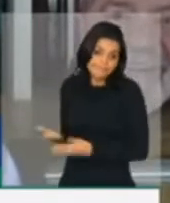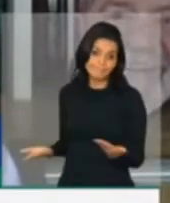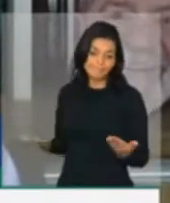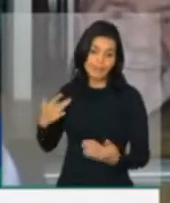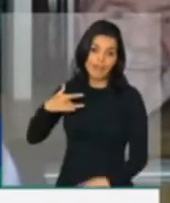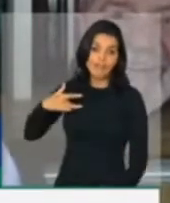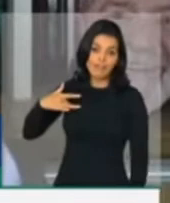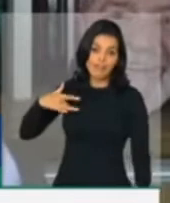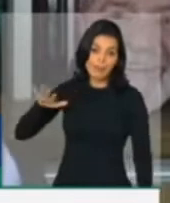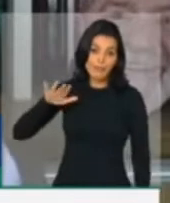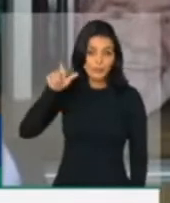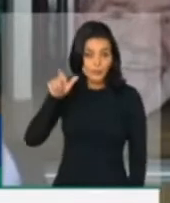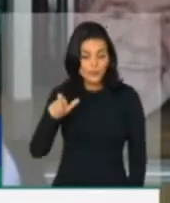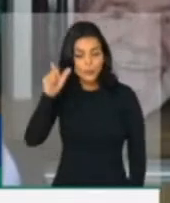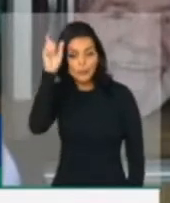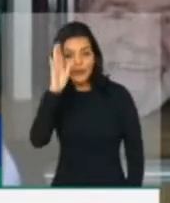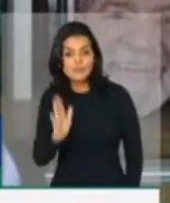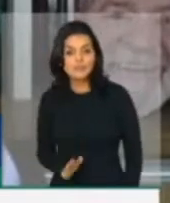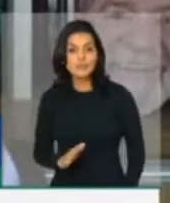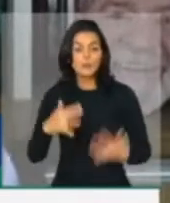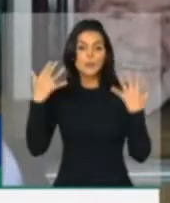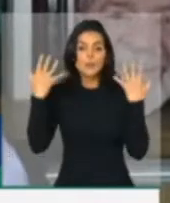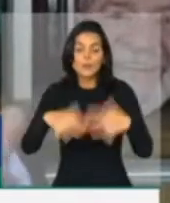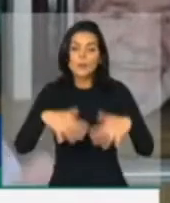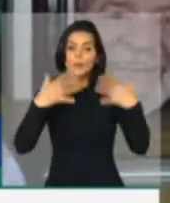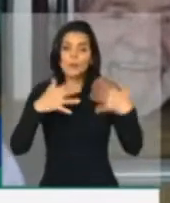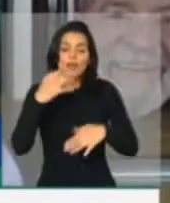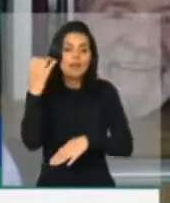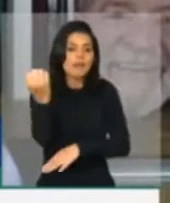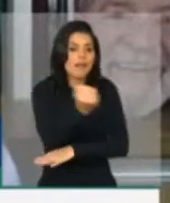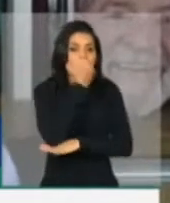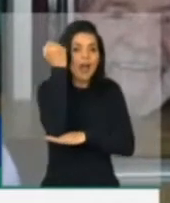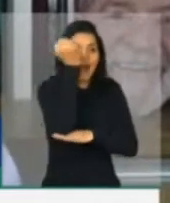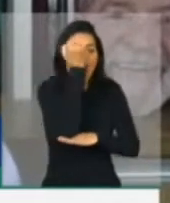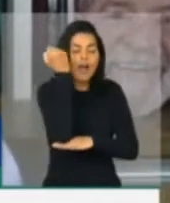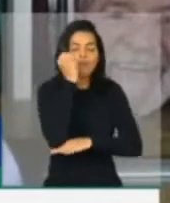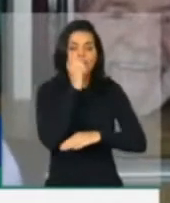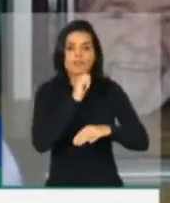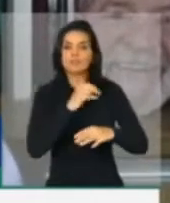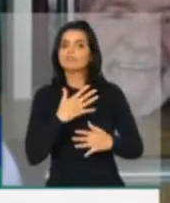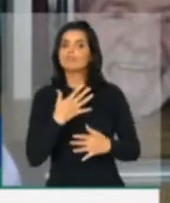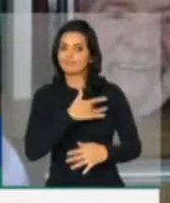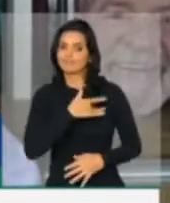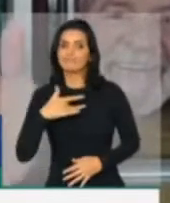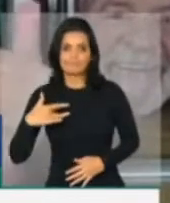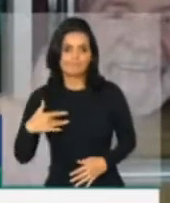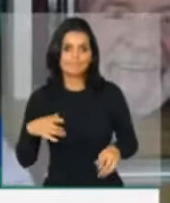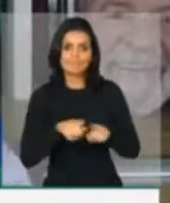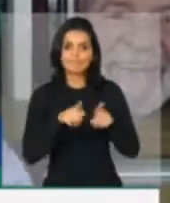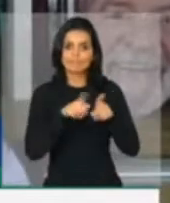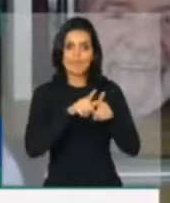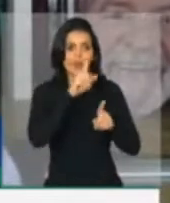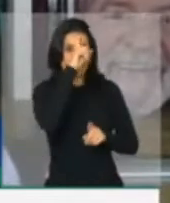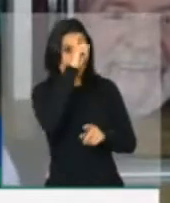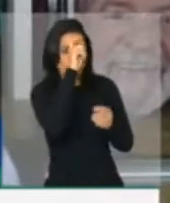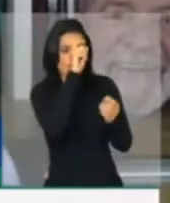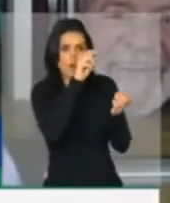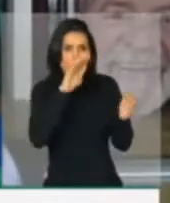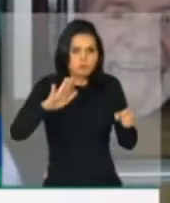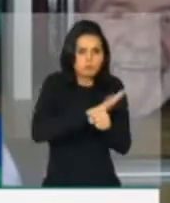país mergulhado numa crise sanitária, numa crise hospitalar, numa crise econômica, numa crise política,